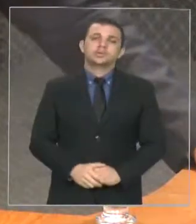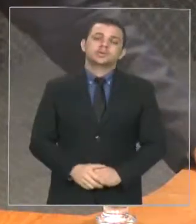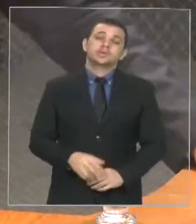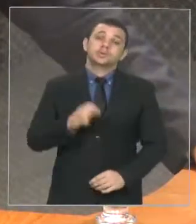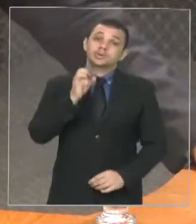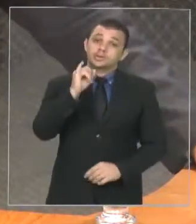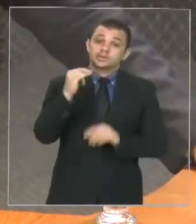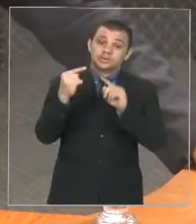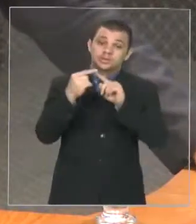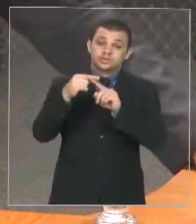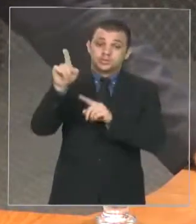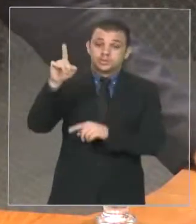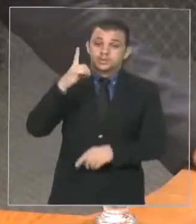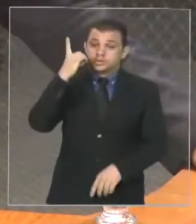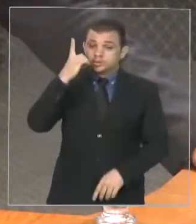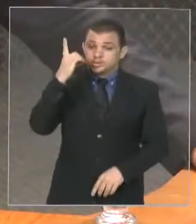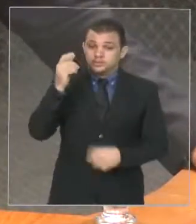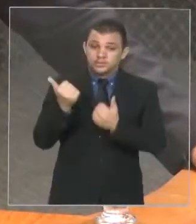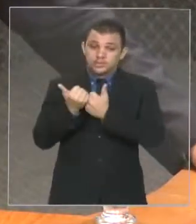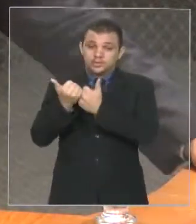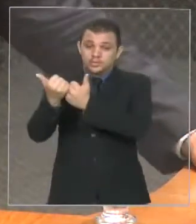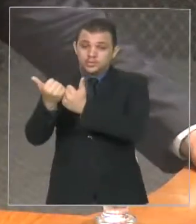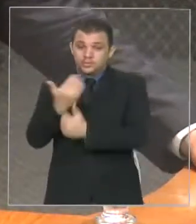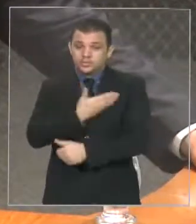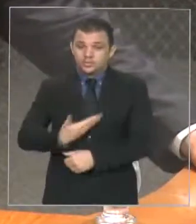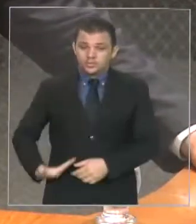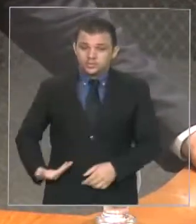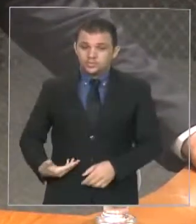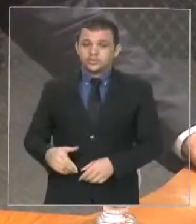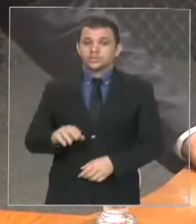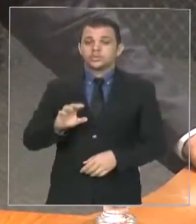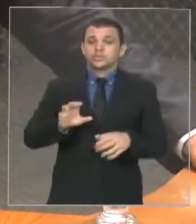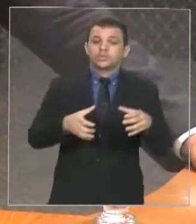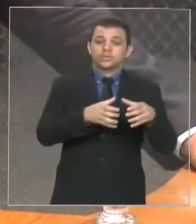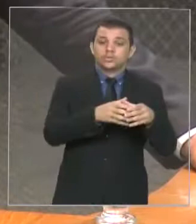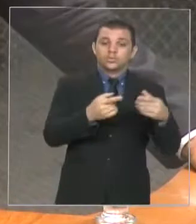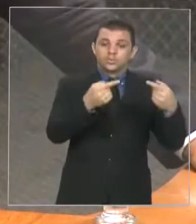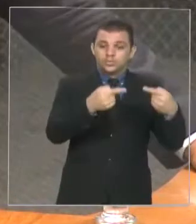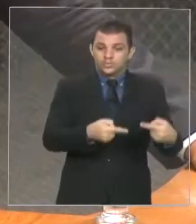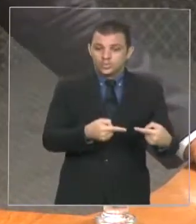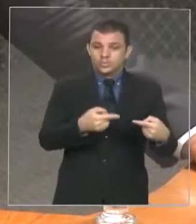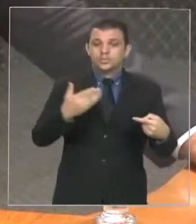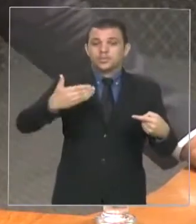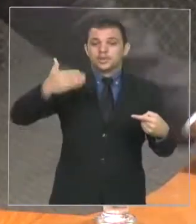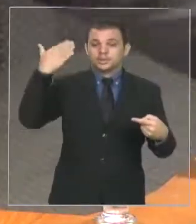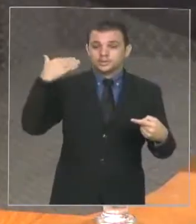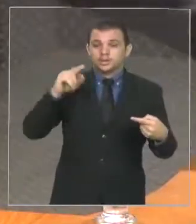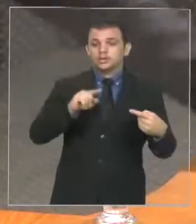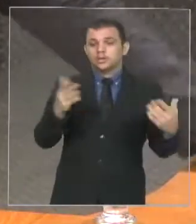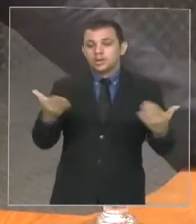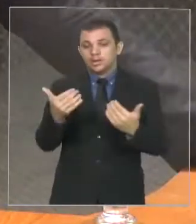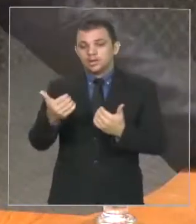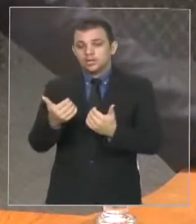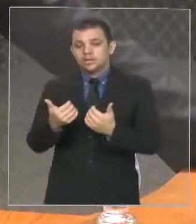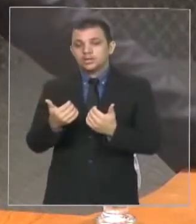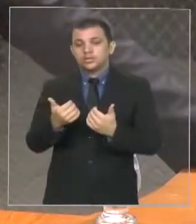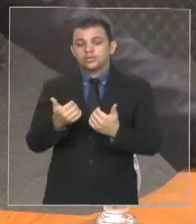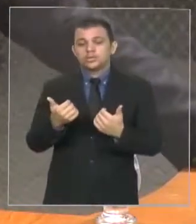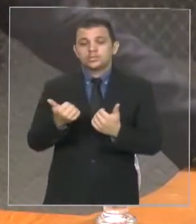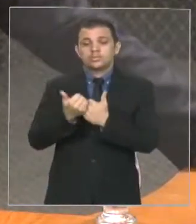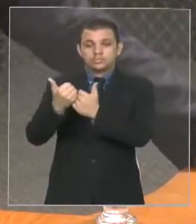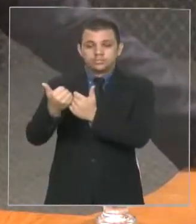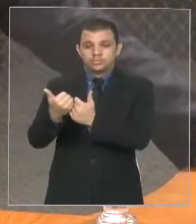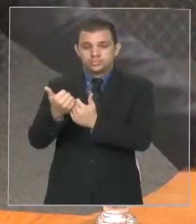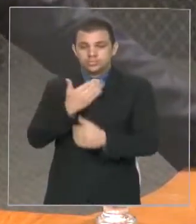um deputado que é de situação ao governo, de oposição outrora, de oposição ao governo federal, por que é que não vale também para